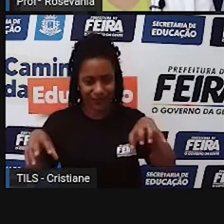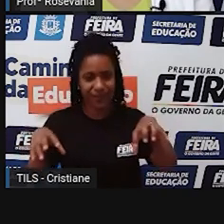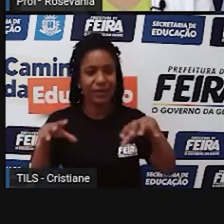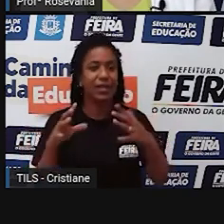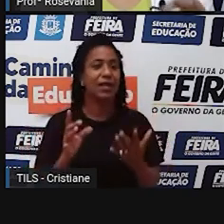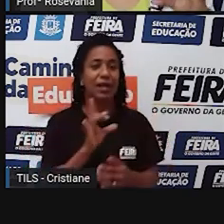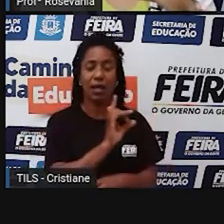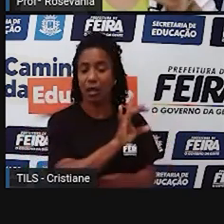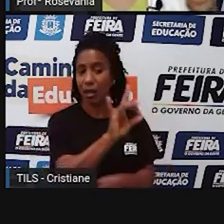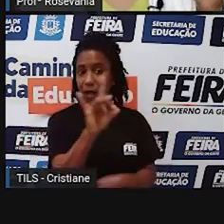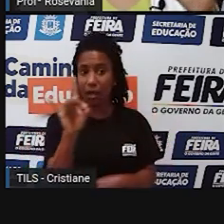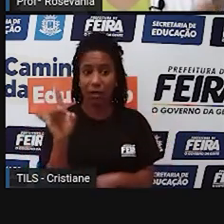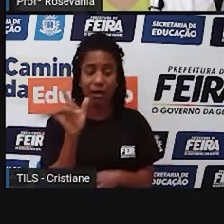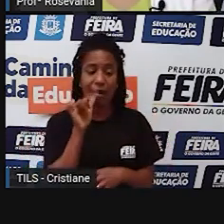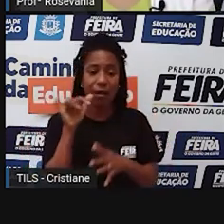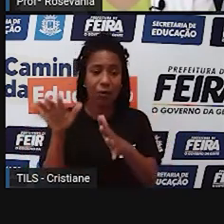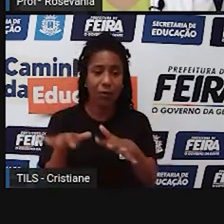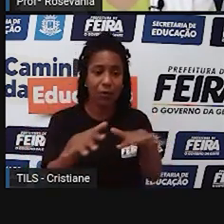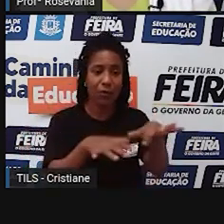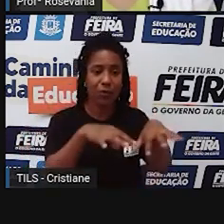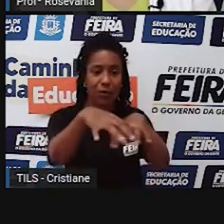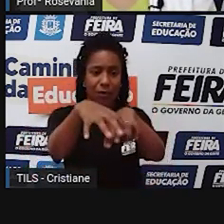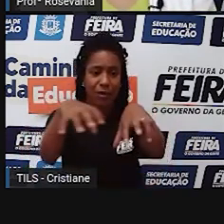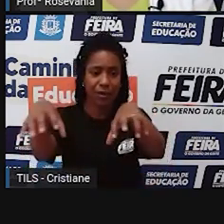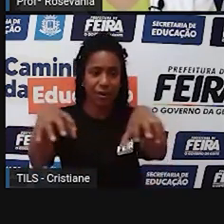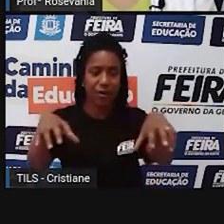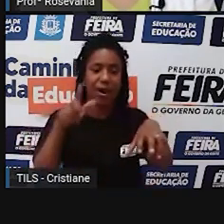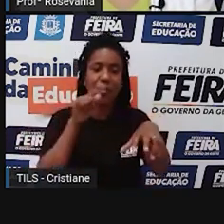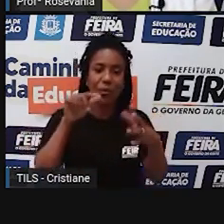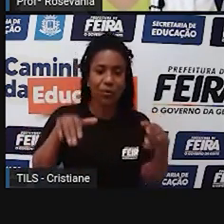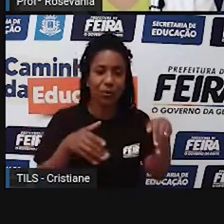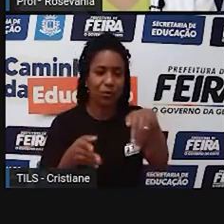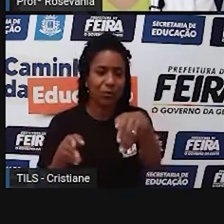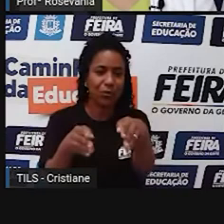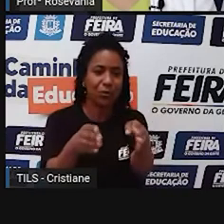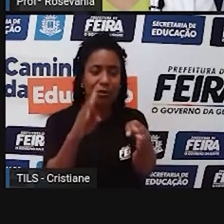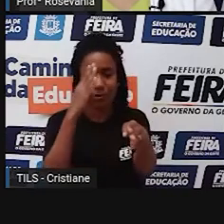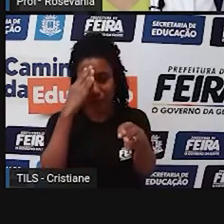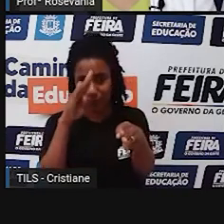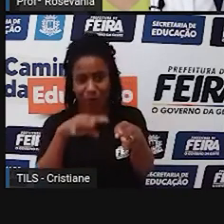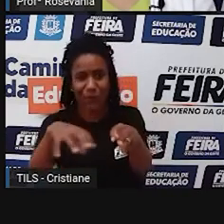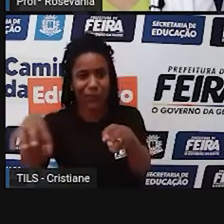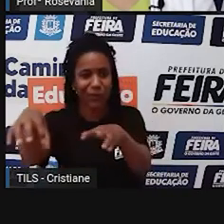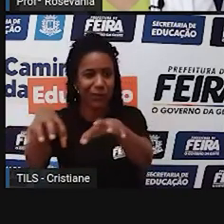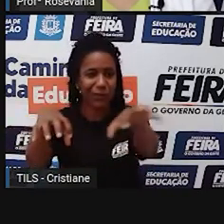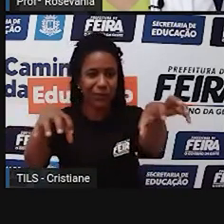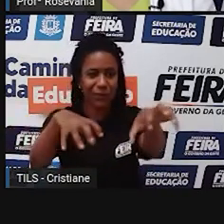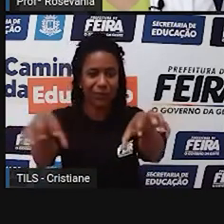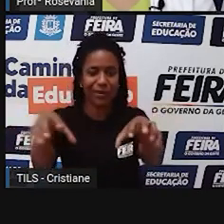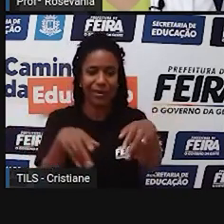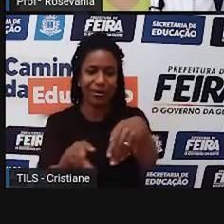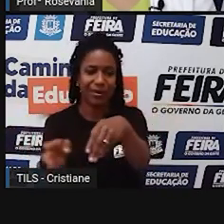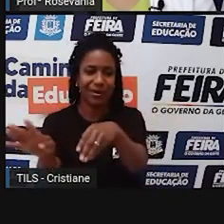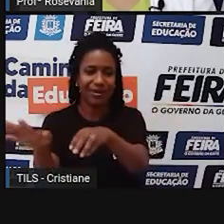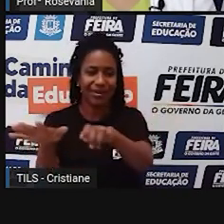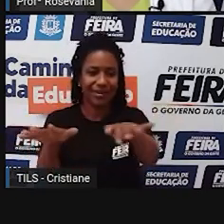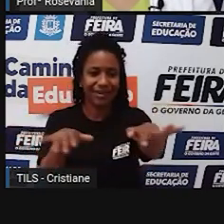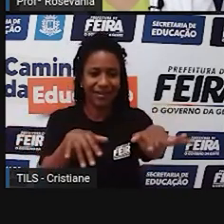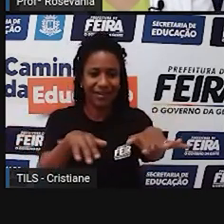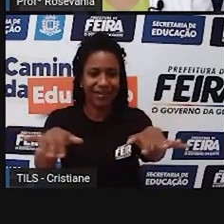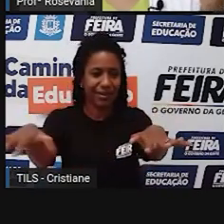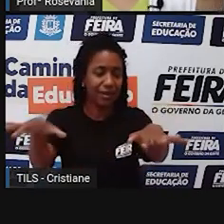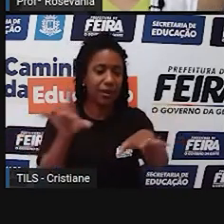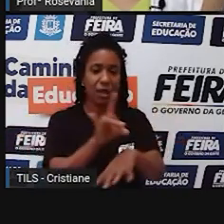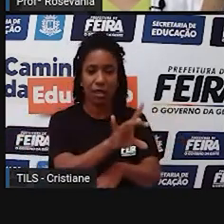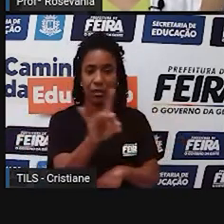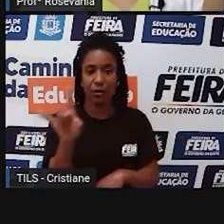bacias, é o nome do rio principal, e aí você vai saber, né, esse espaço aqui mesmo é o da bacia amazônica.